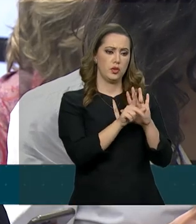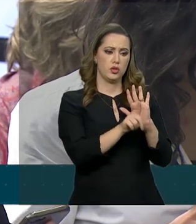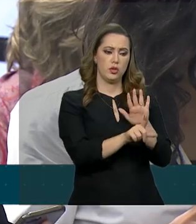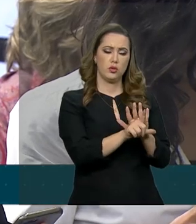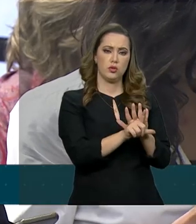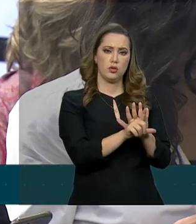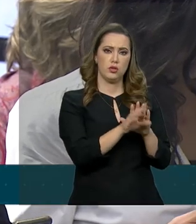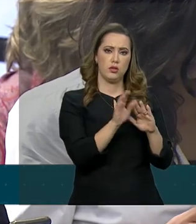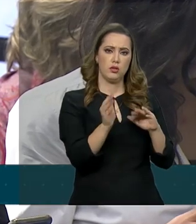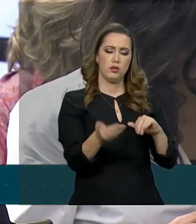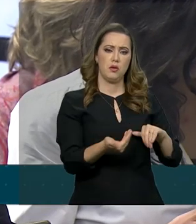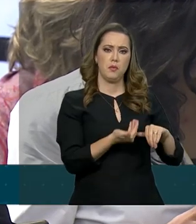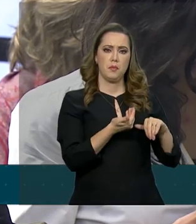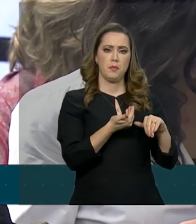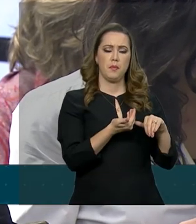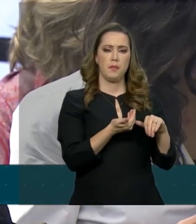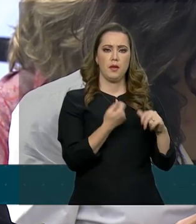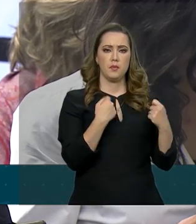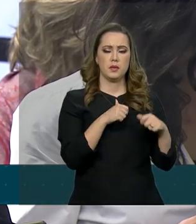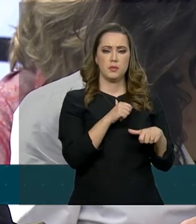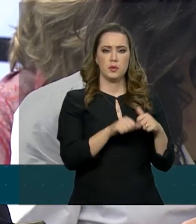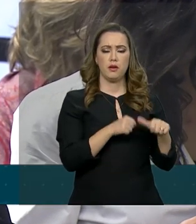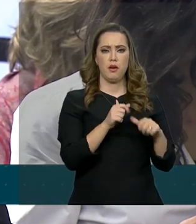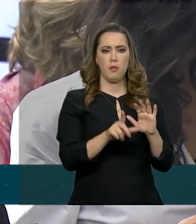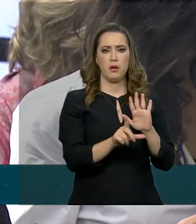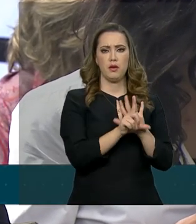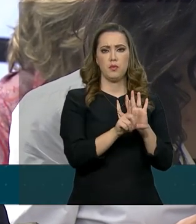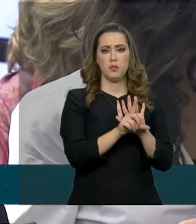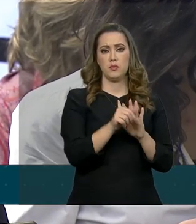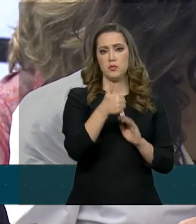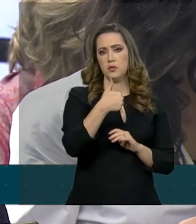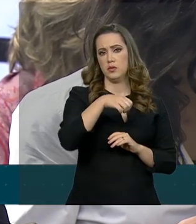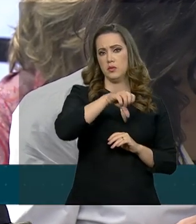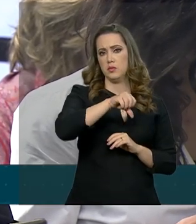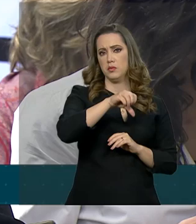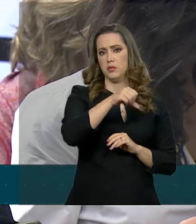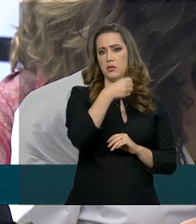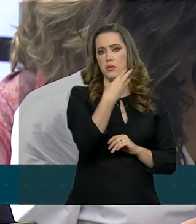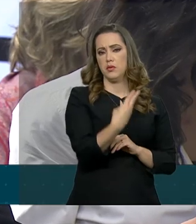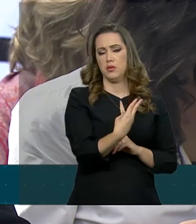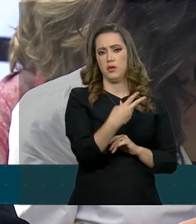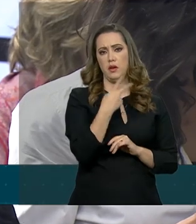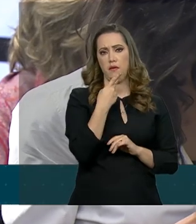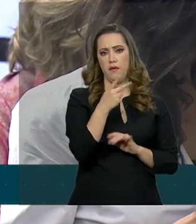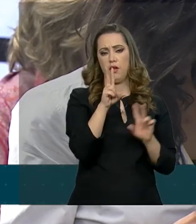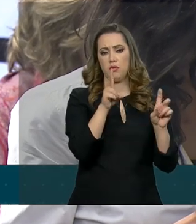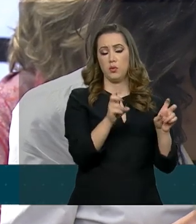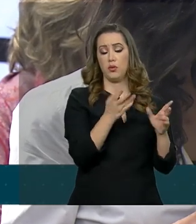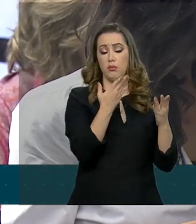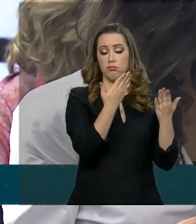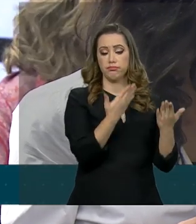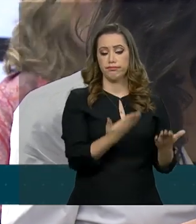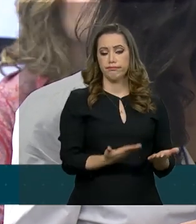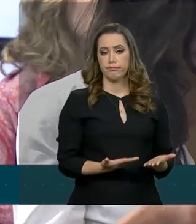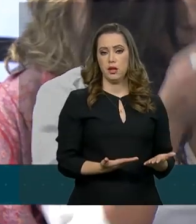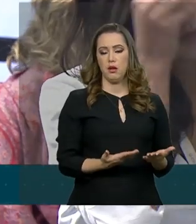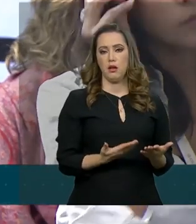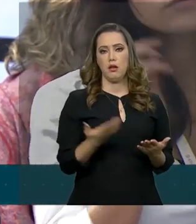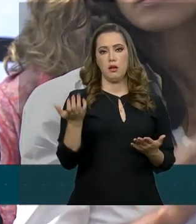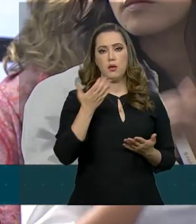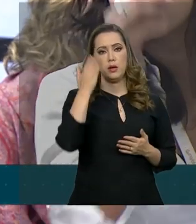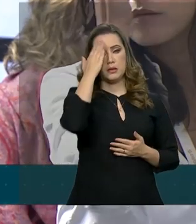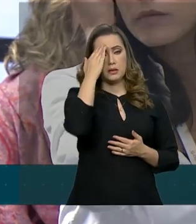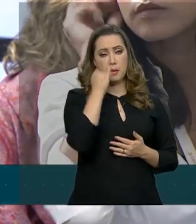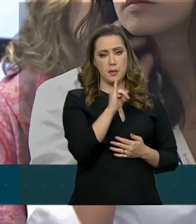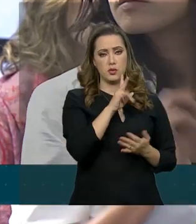Congresso, vai ter que alterar uma lei de 1993 que versa sobre o tema. Então, eu queria saber, o presidente